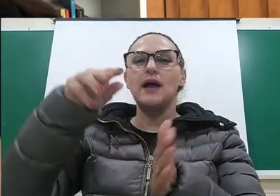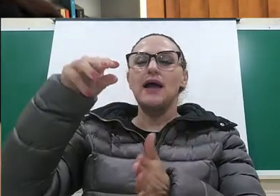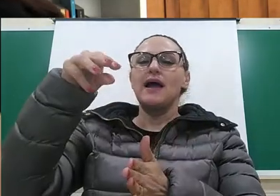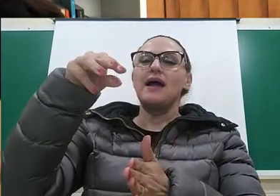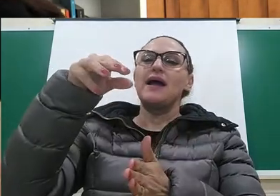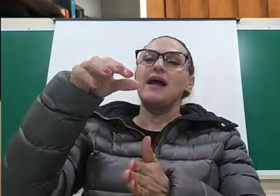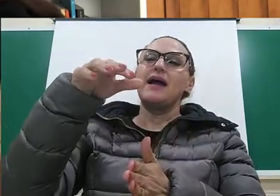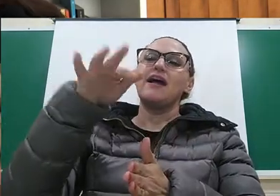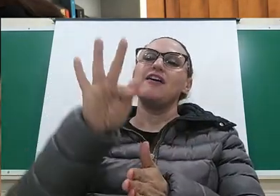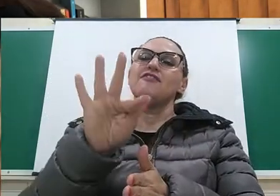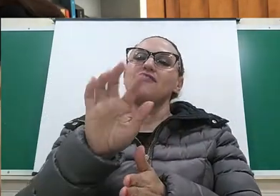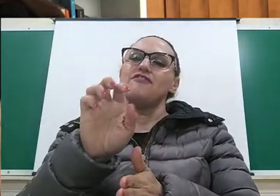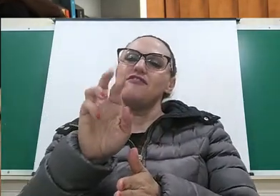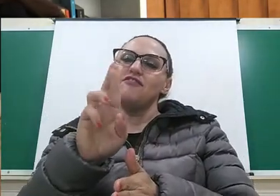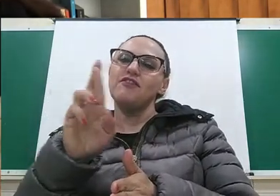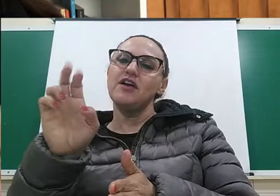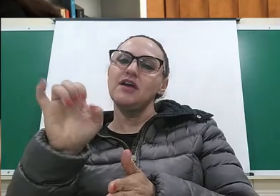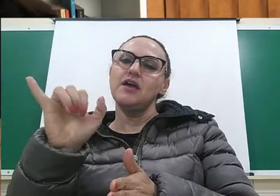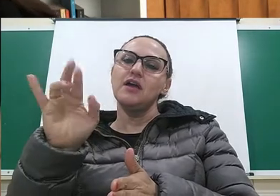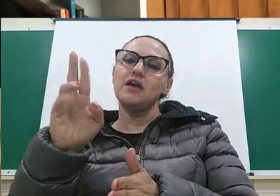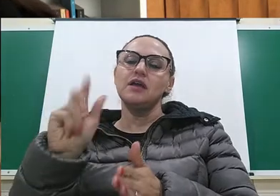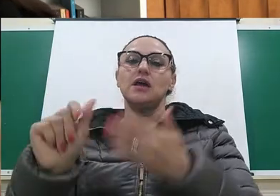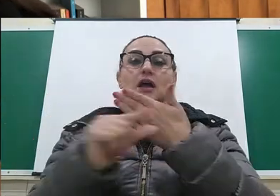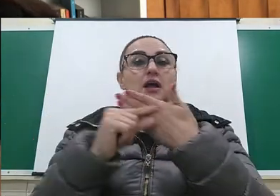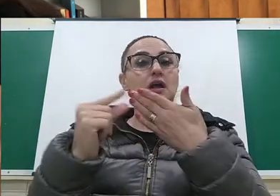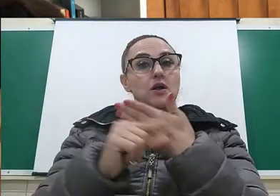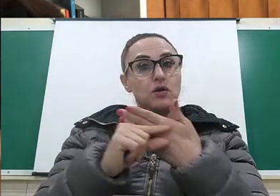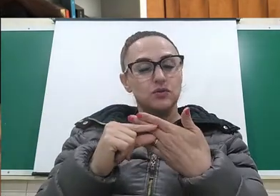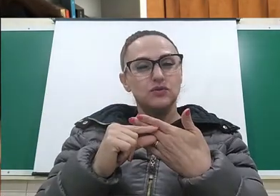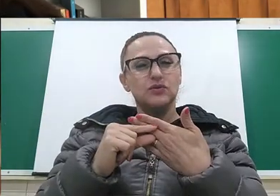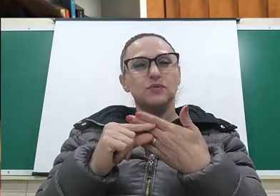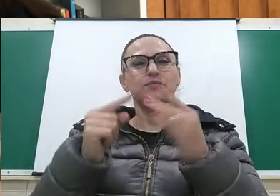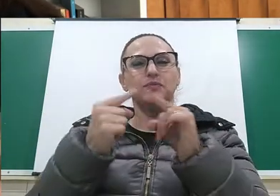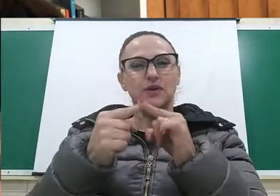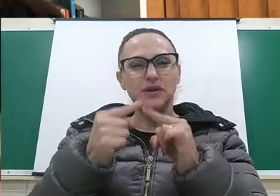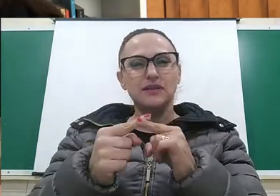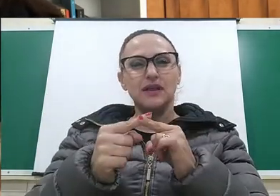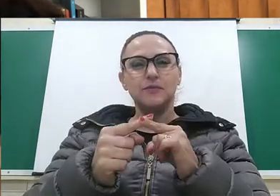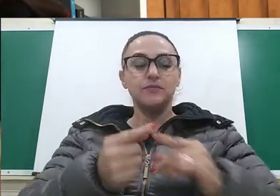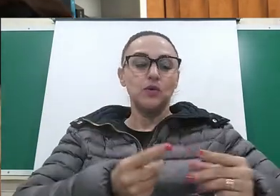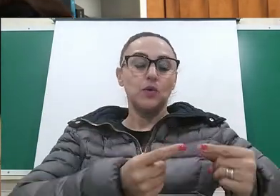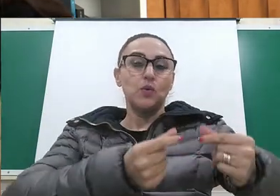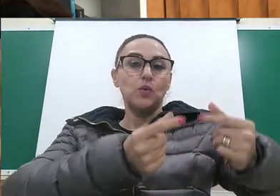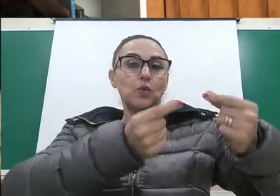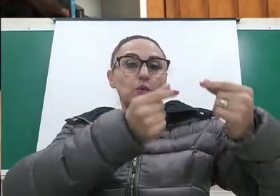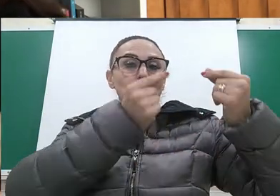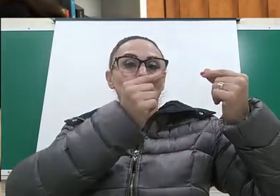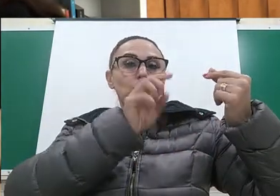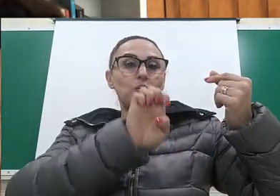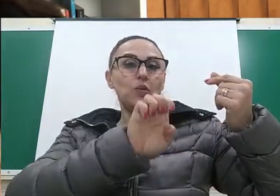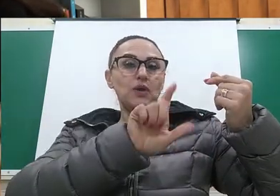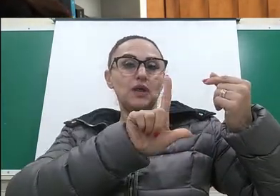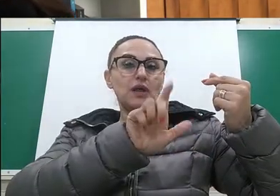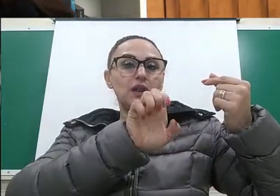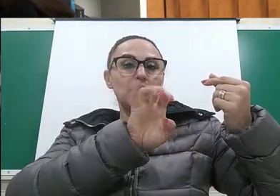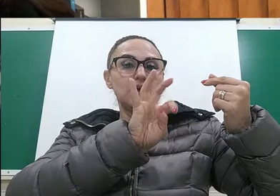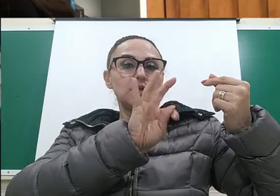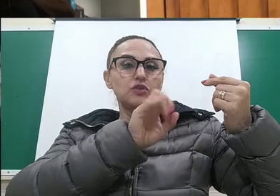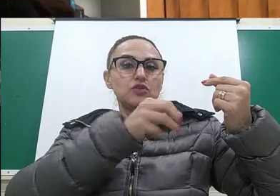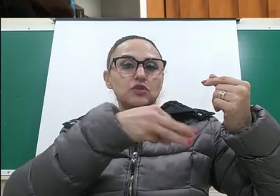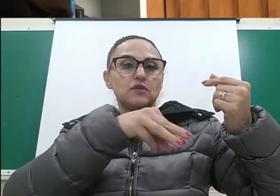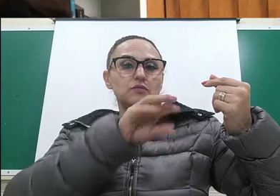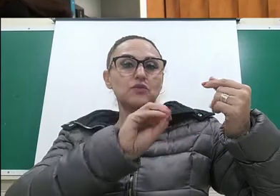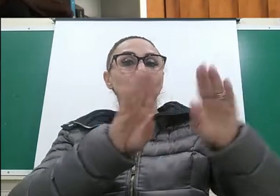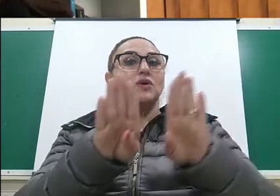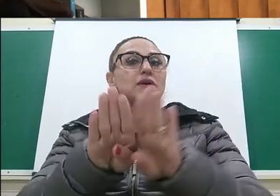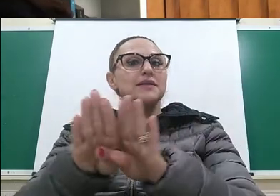Jr., a história da educação no Brasil é baseada em elitismo e exclusão. Isso significa que, embora